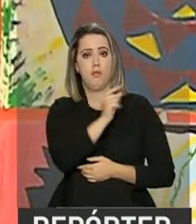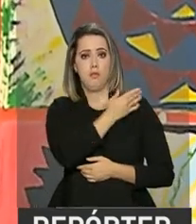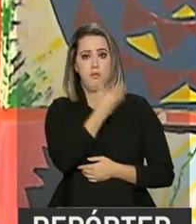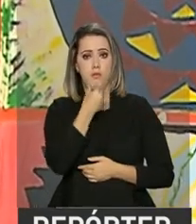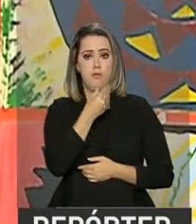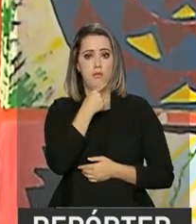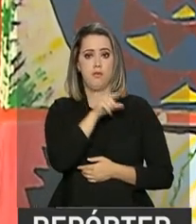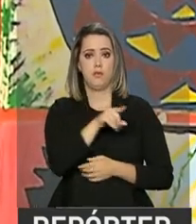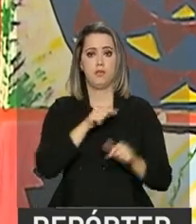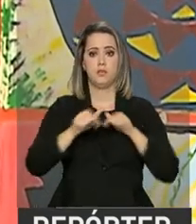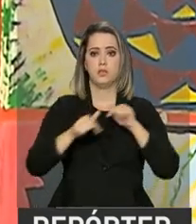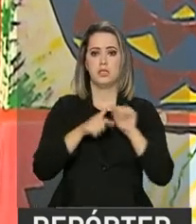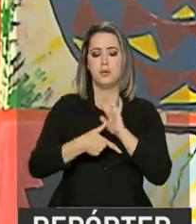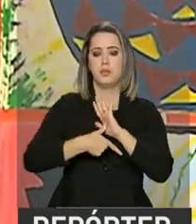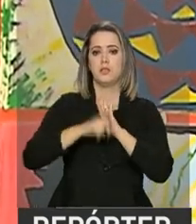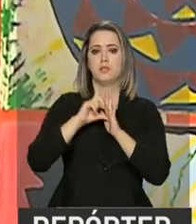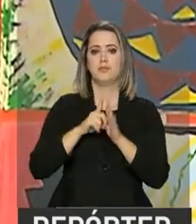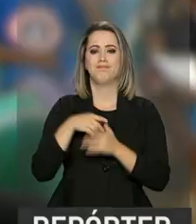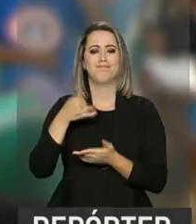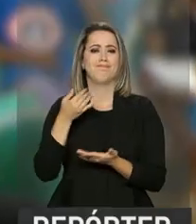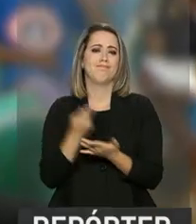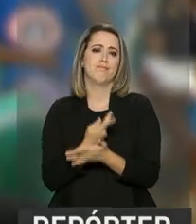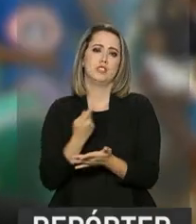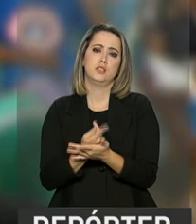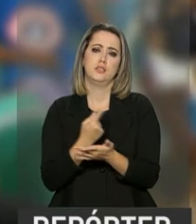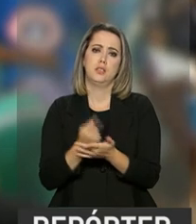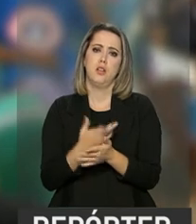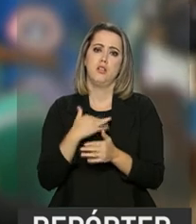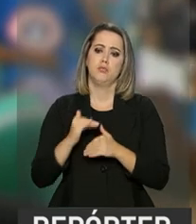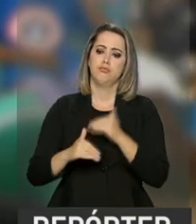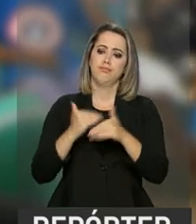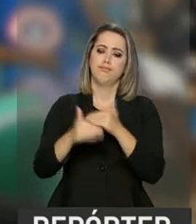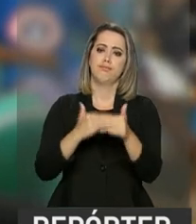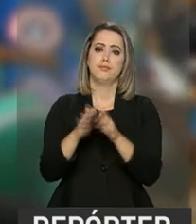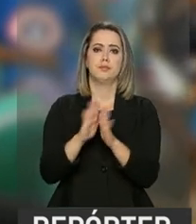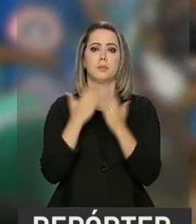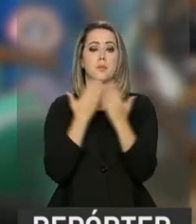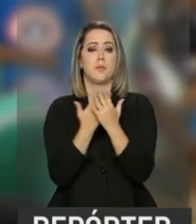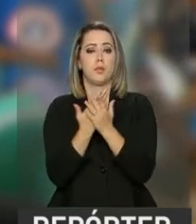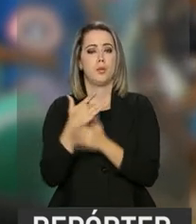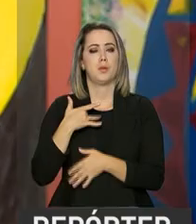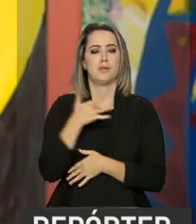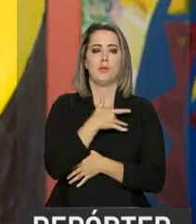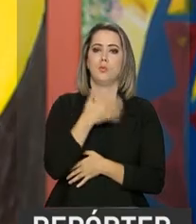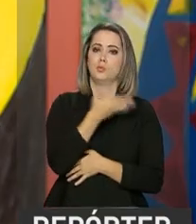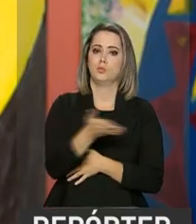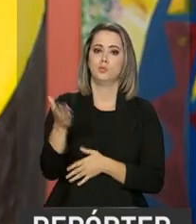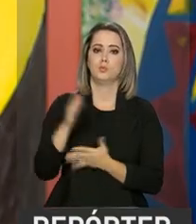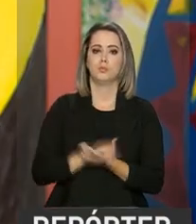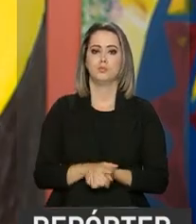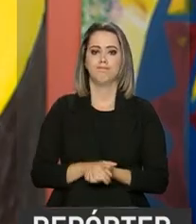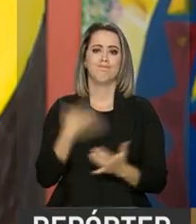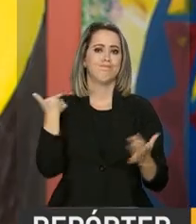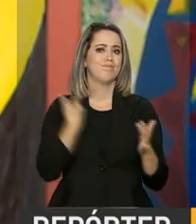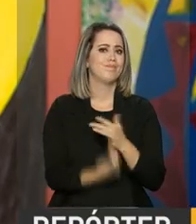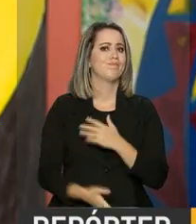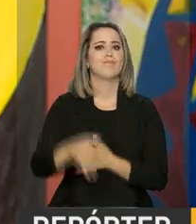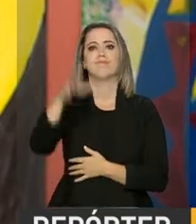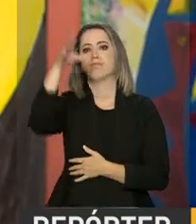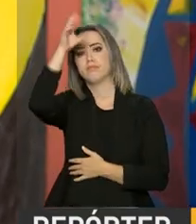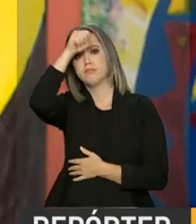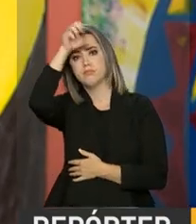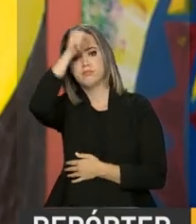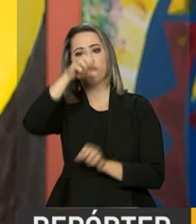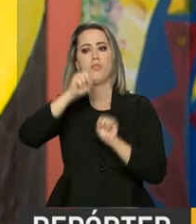Moro explica que o trabalho precoce prejudica o desenvolvimento escolar e a saúde dos jovens. Prejuízo na parte educacional,